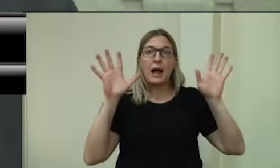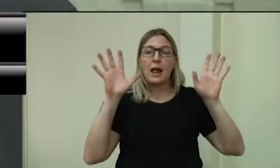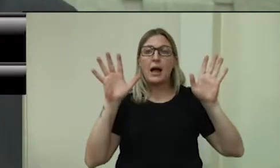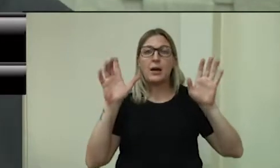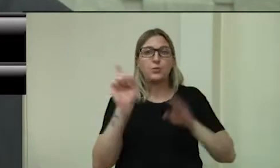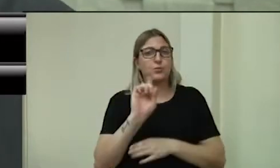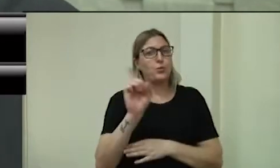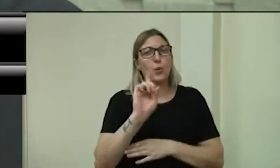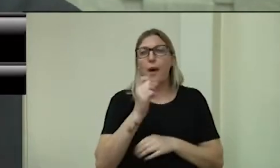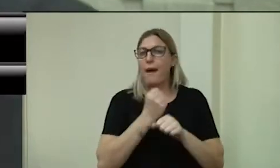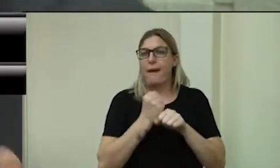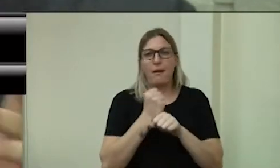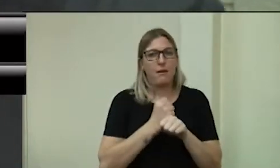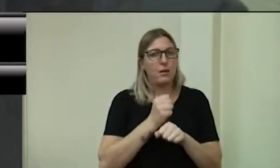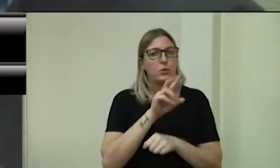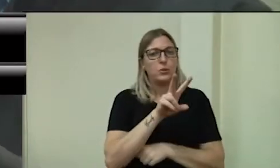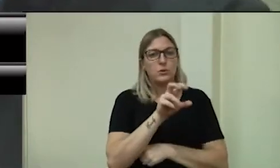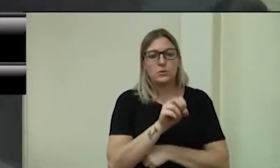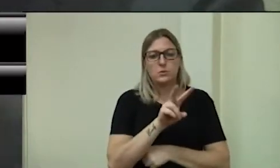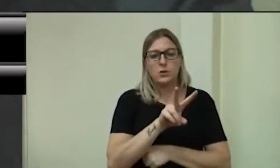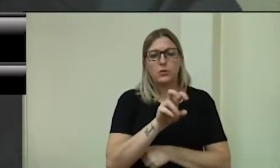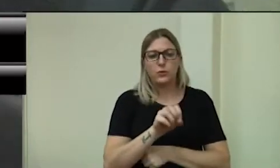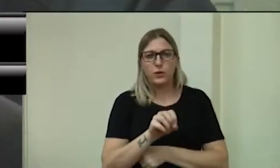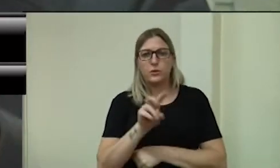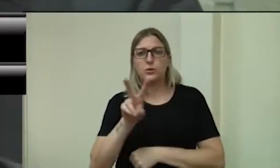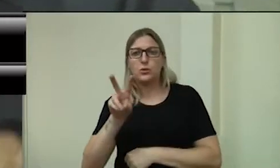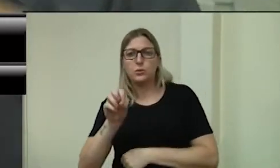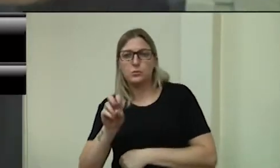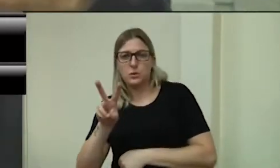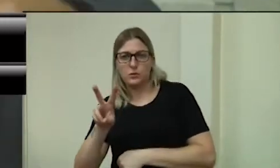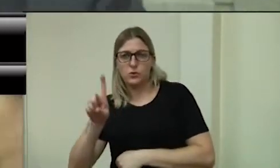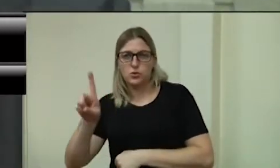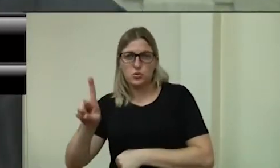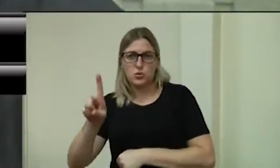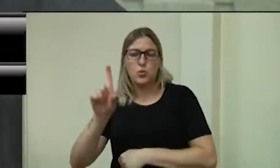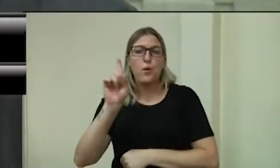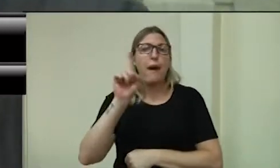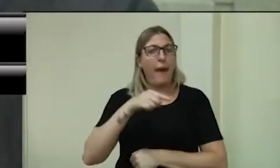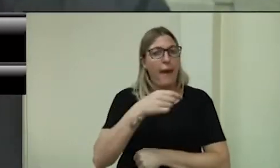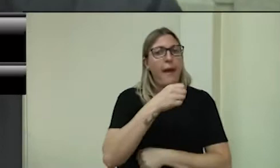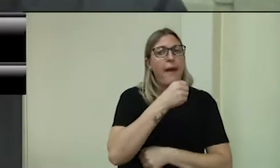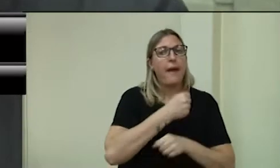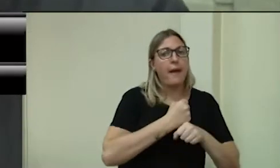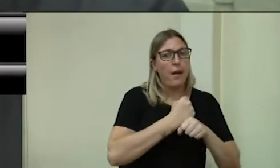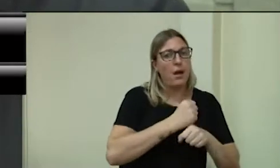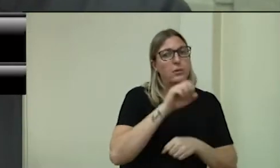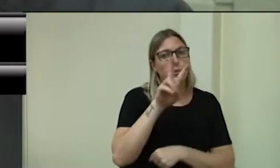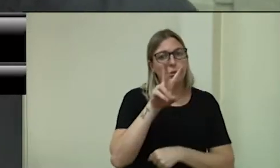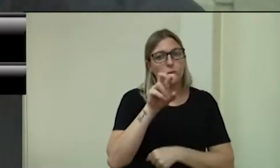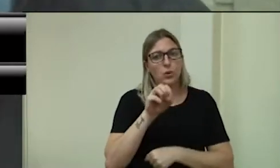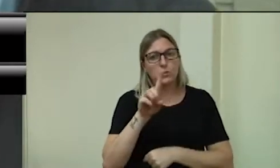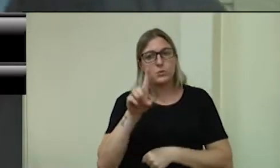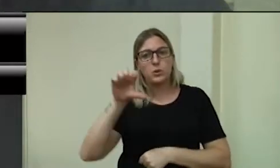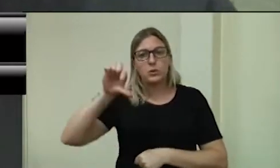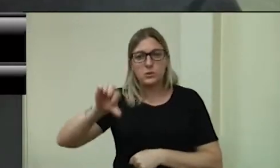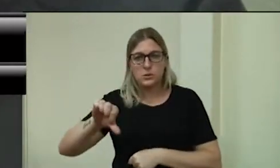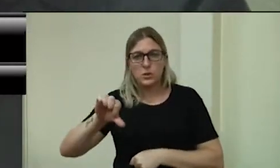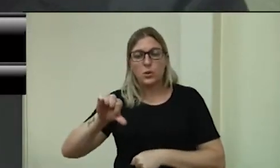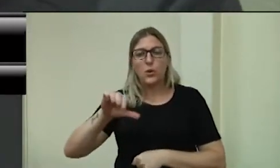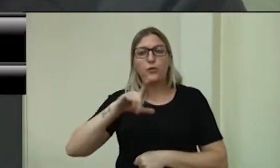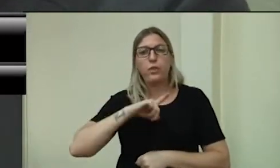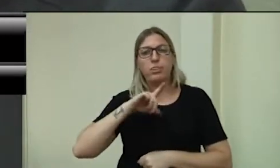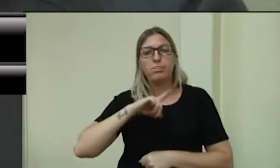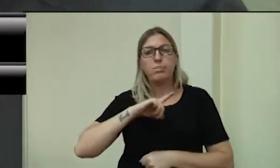não é do exercício de 2021. É do ano de 2019, lá de dezembro de 2019, onde teve